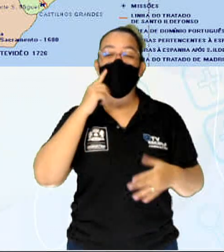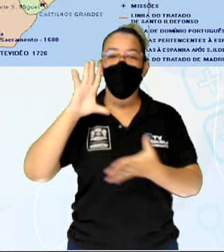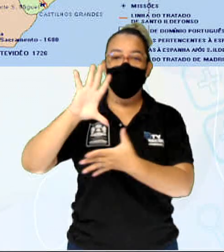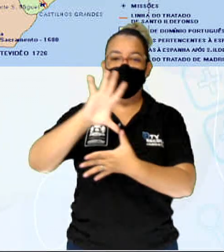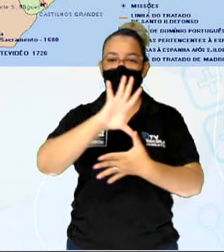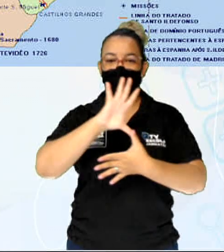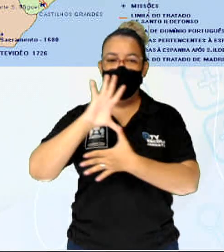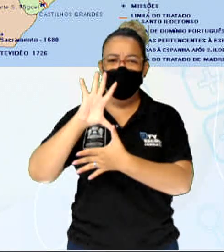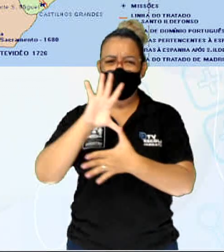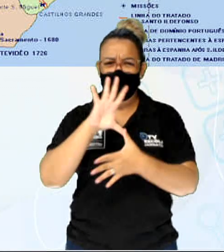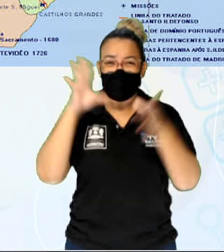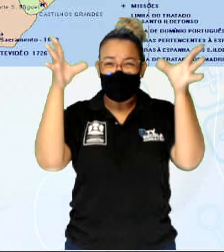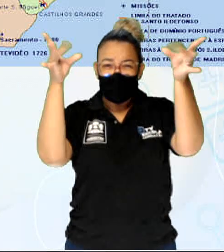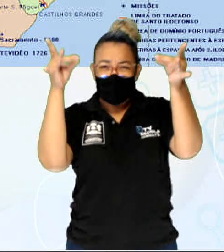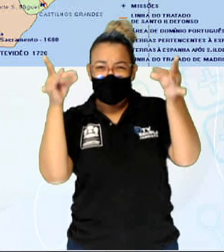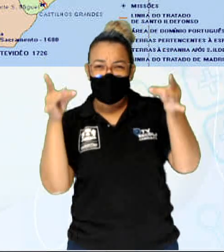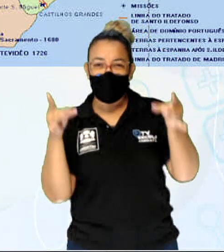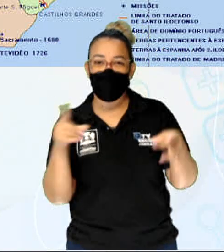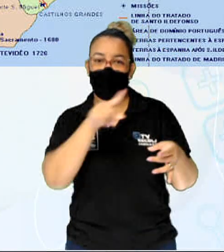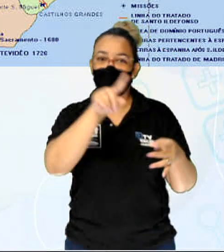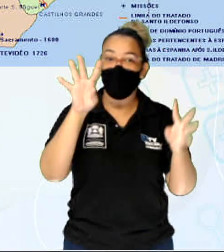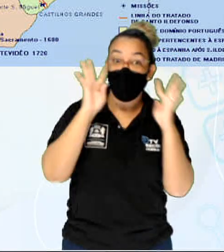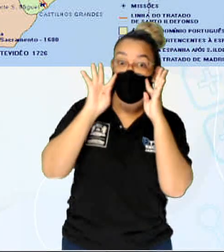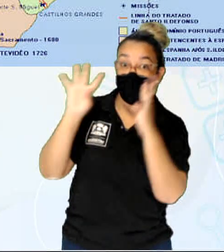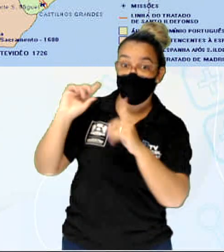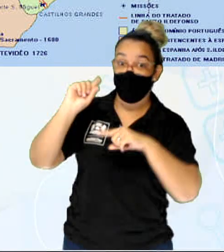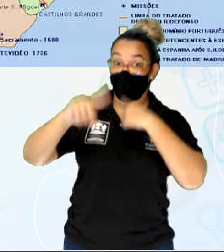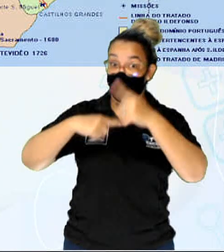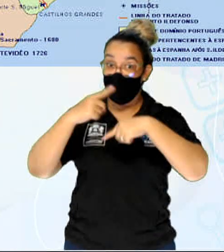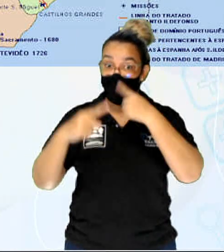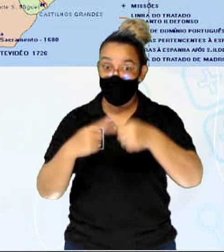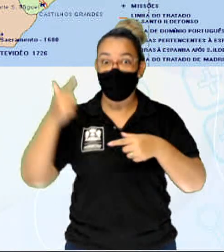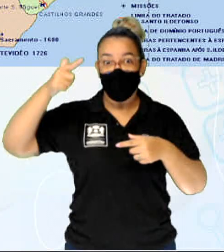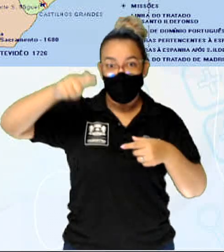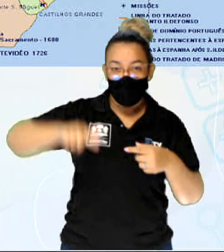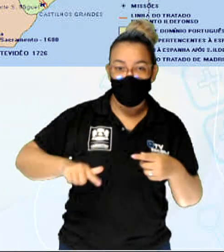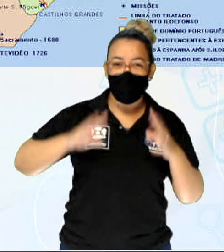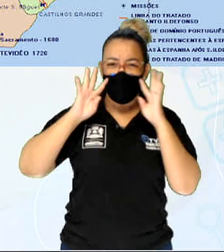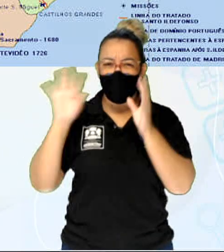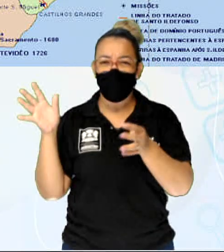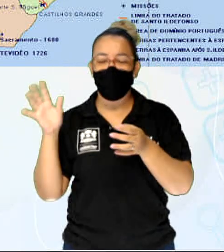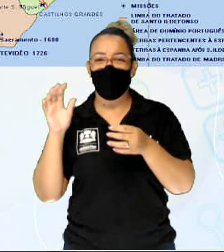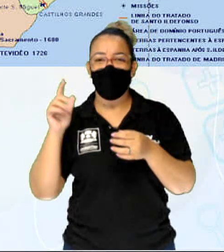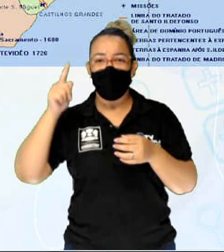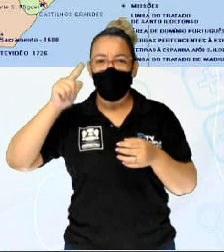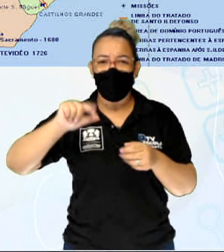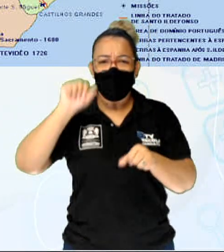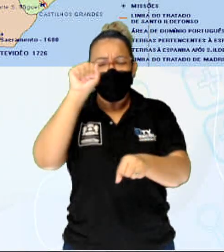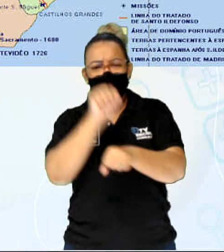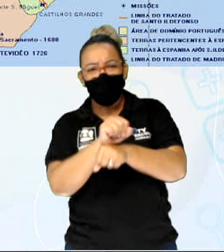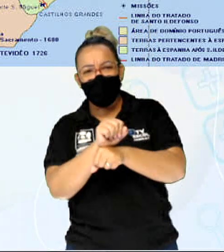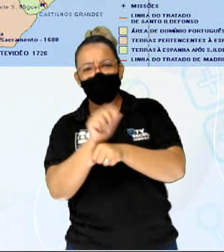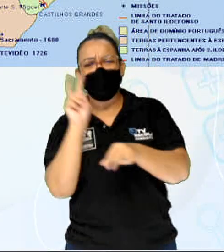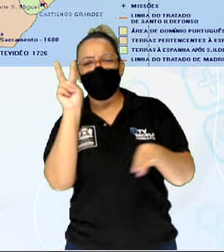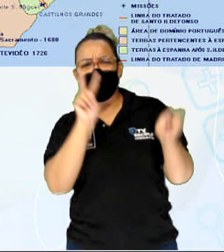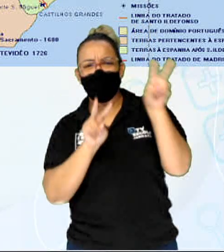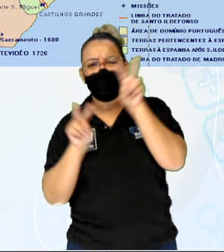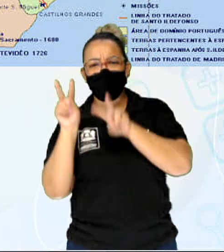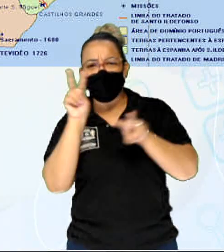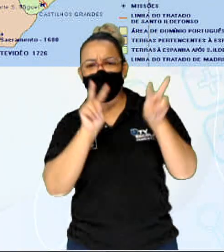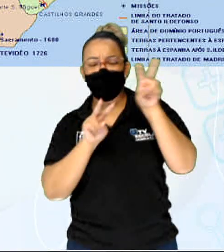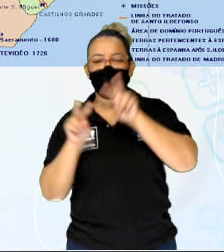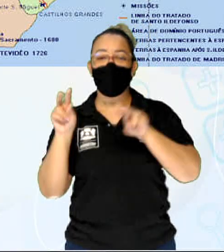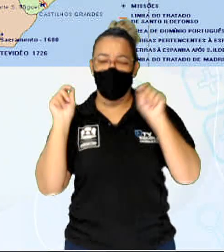mostrando bem direitinho, vocês depois podem olhar novamente essa aula, dar uma pausa na imagem e ver